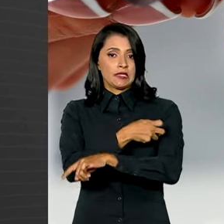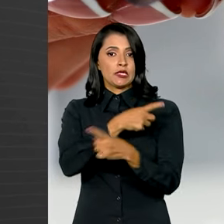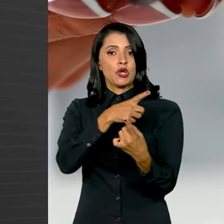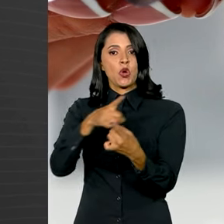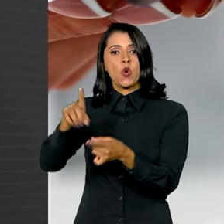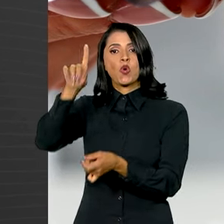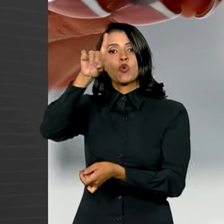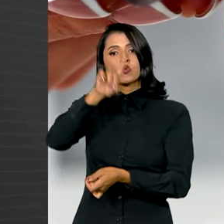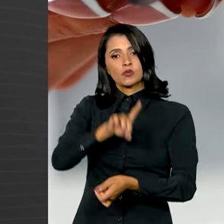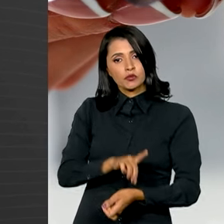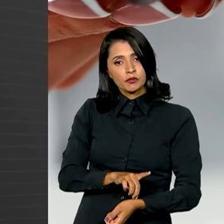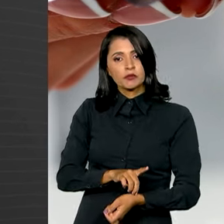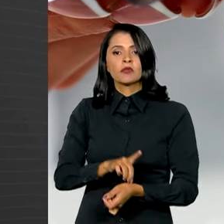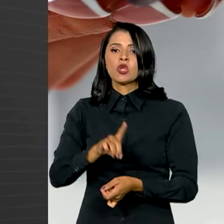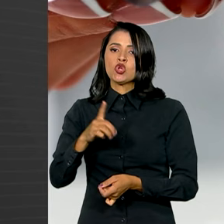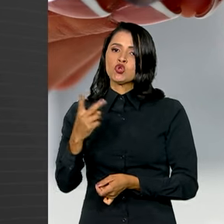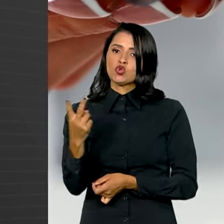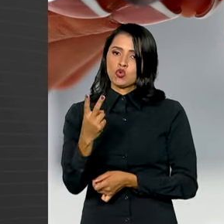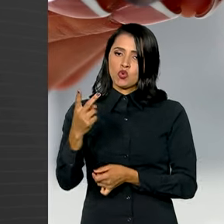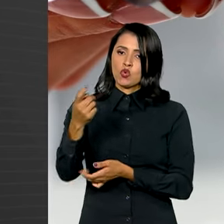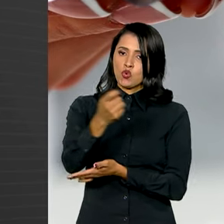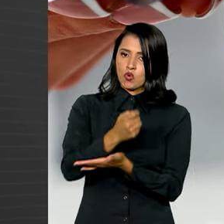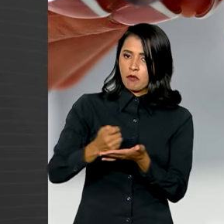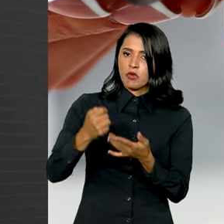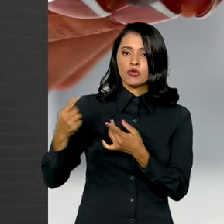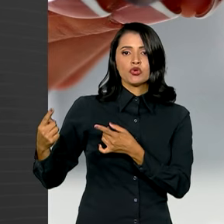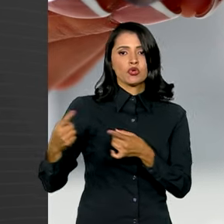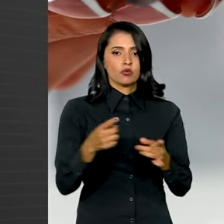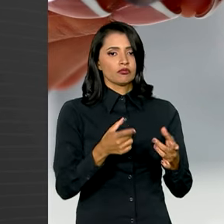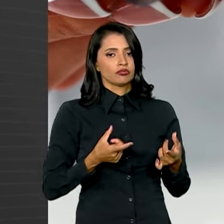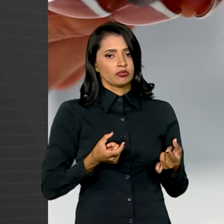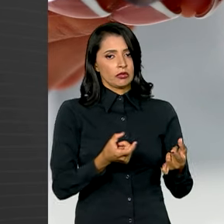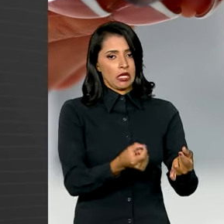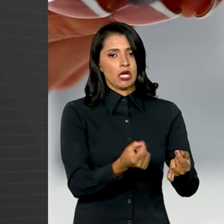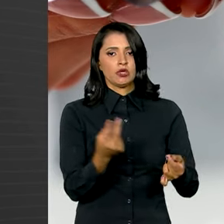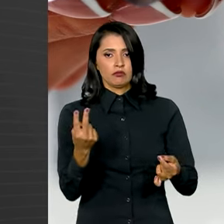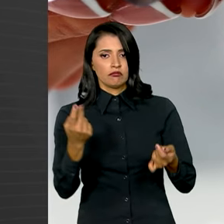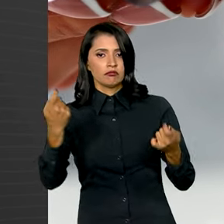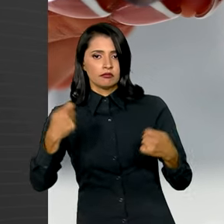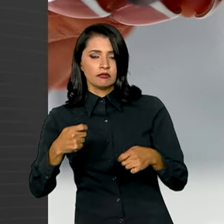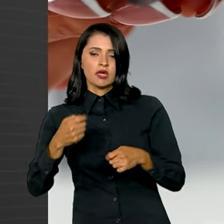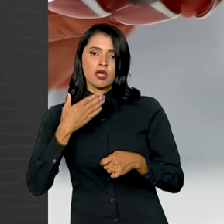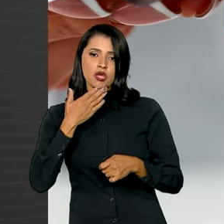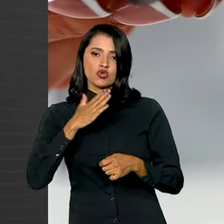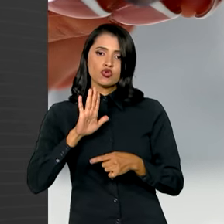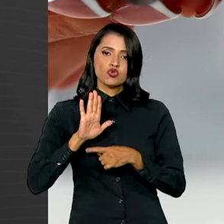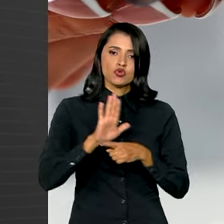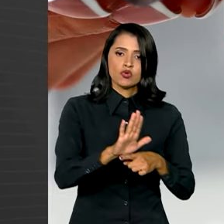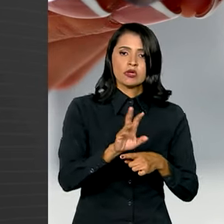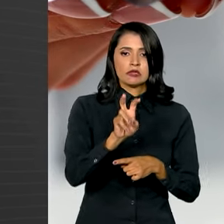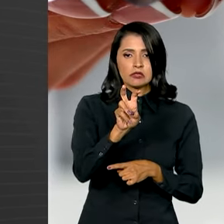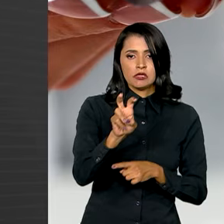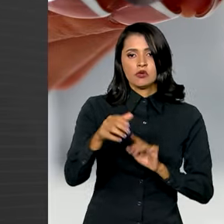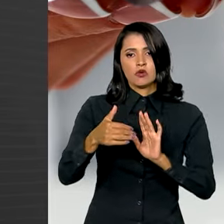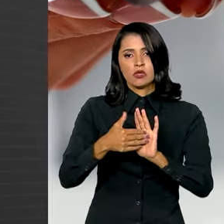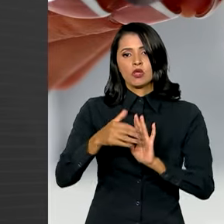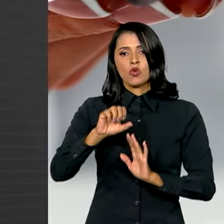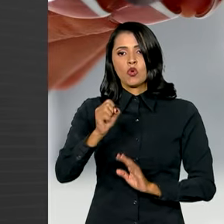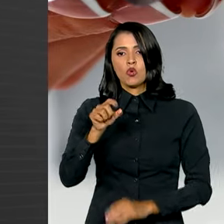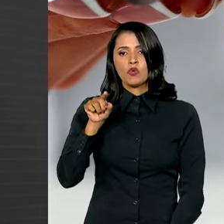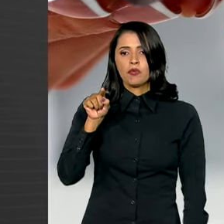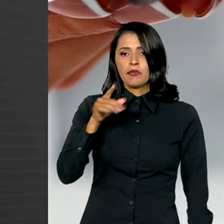Somente os dois medicamentos contra o câncer devem beneficiar entre 5 e 8 mil